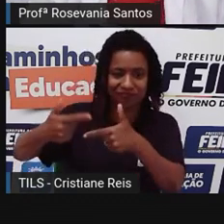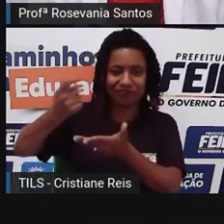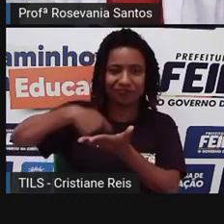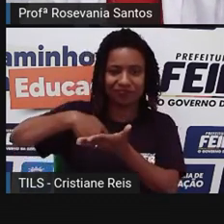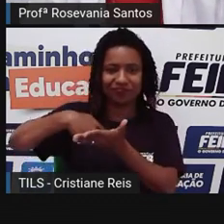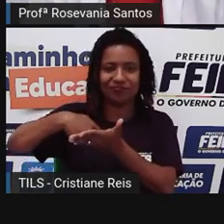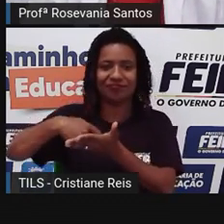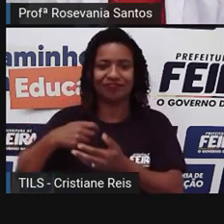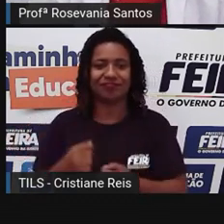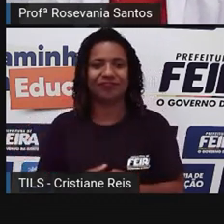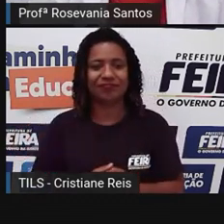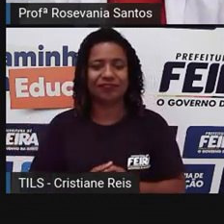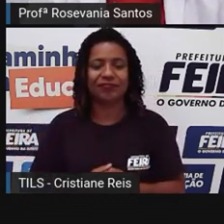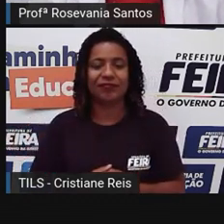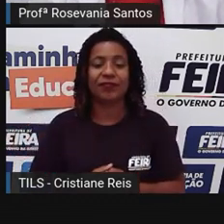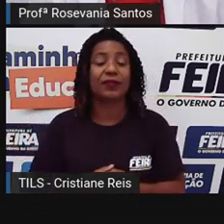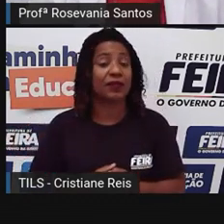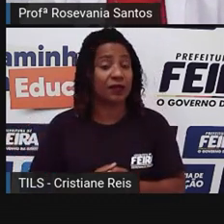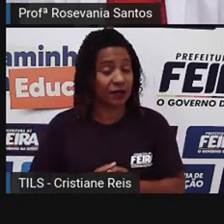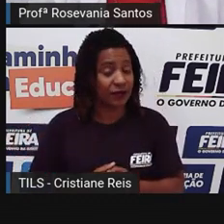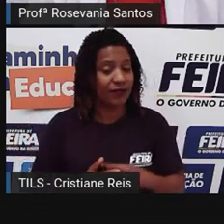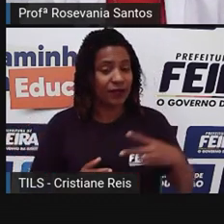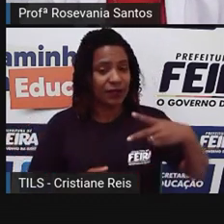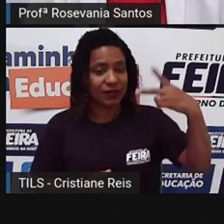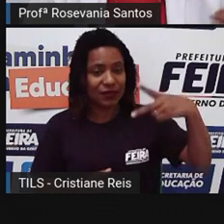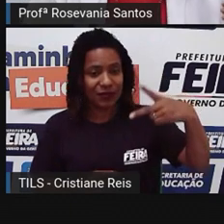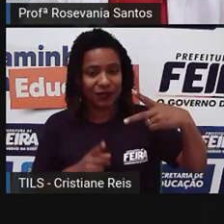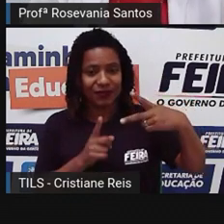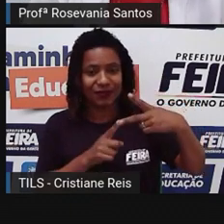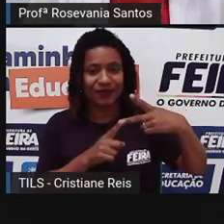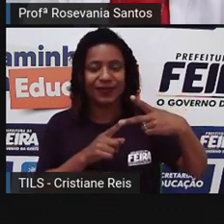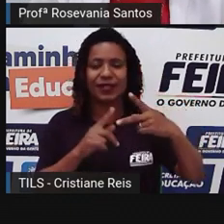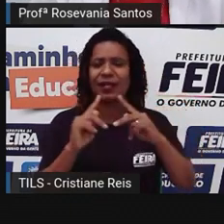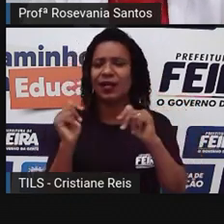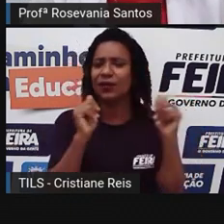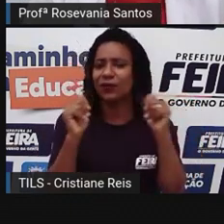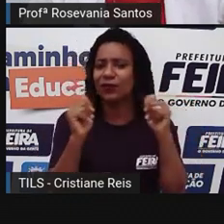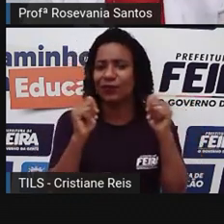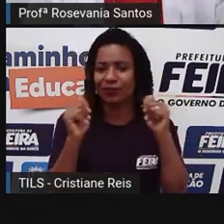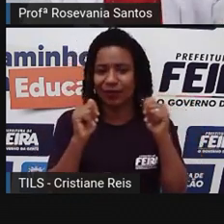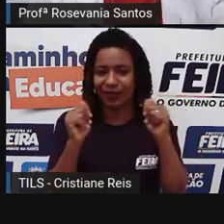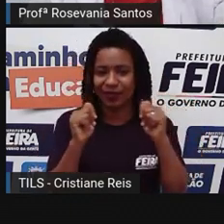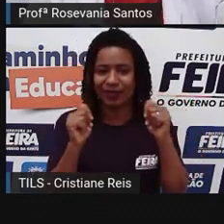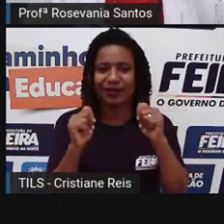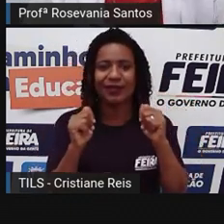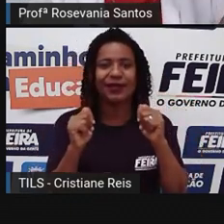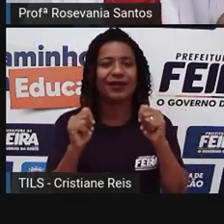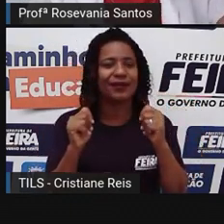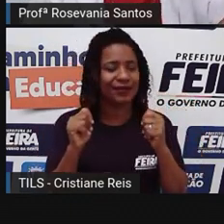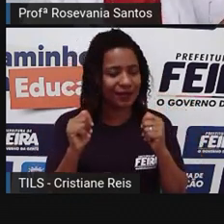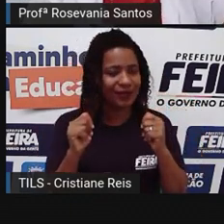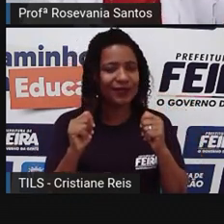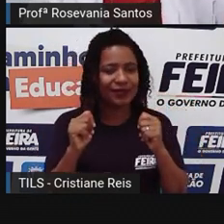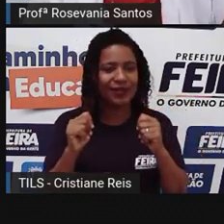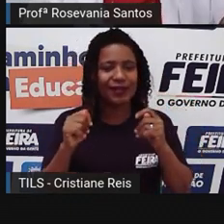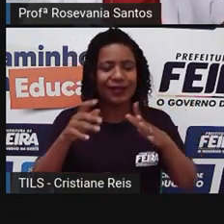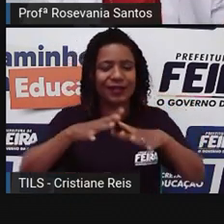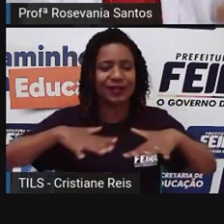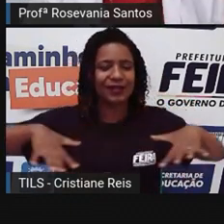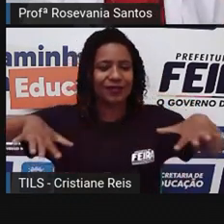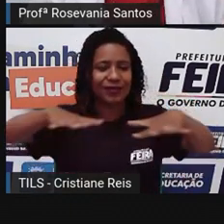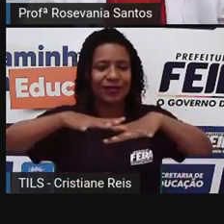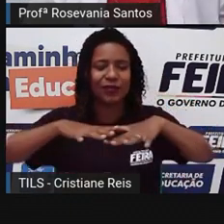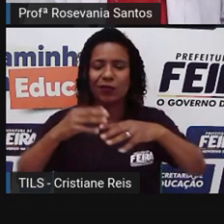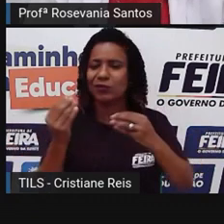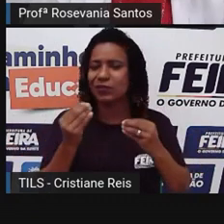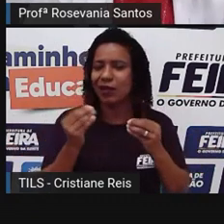como economia de mercado, ou seja, quem é que vai decidir o tamanho, a quantidade, o